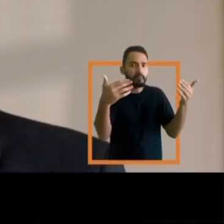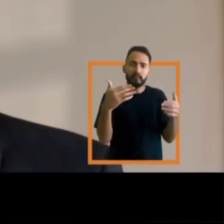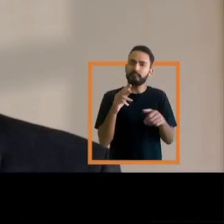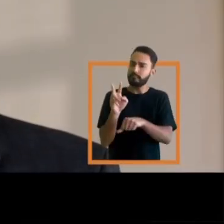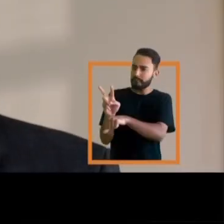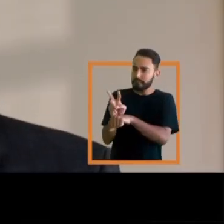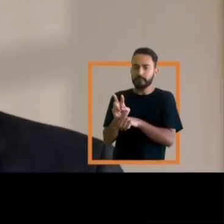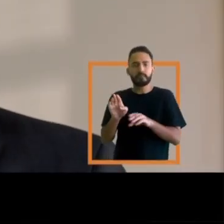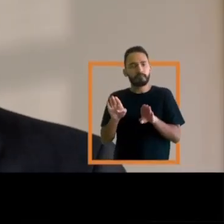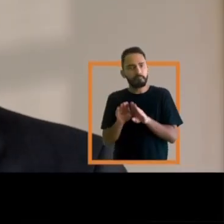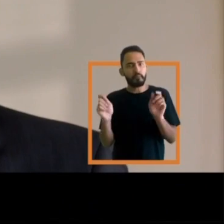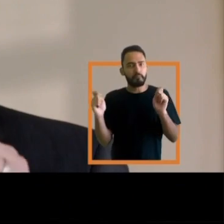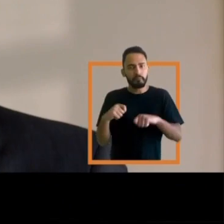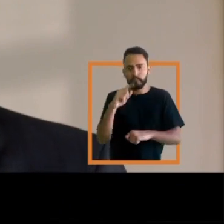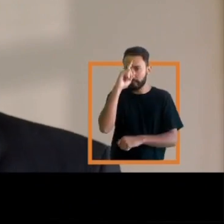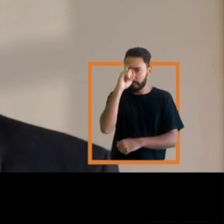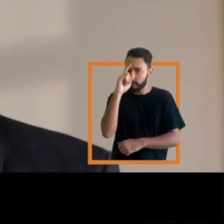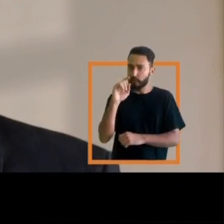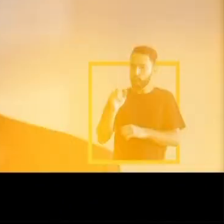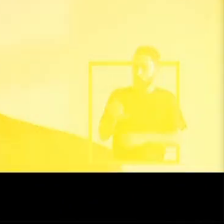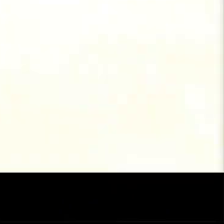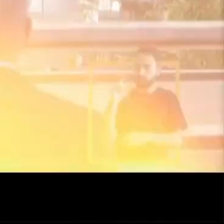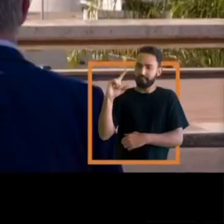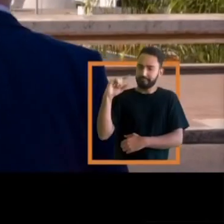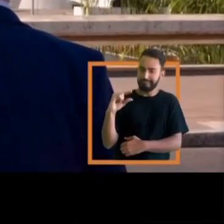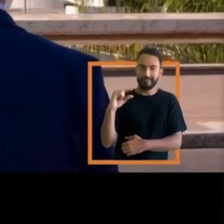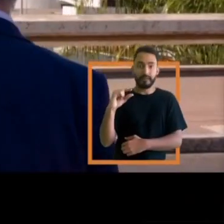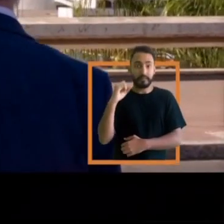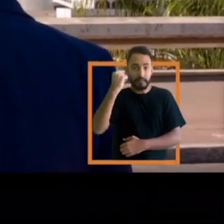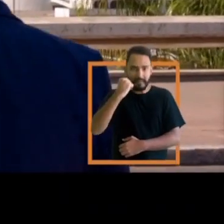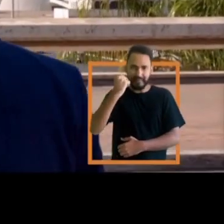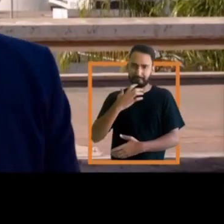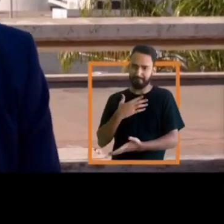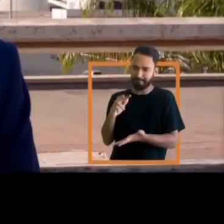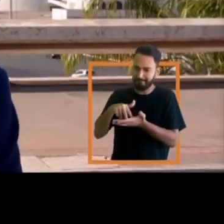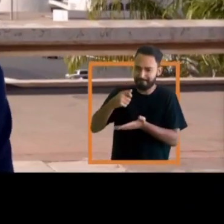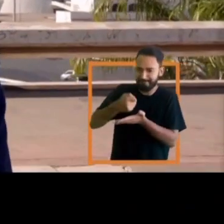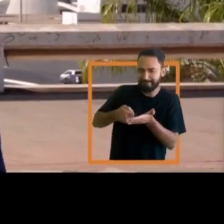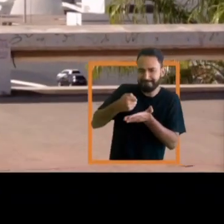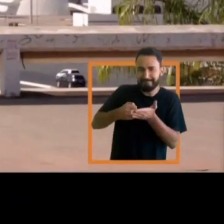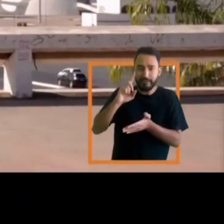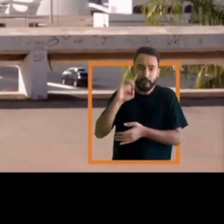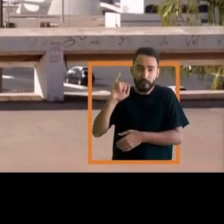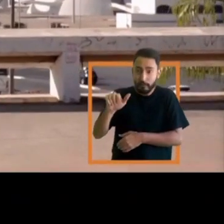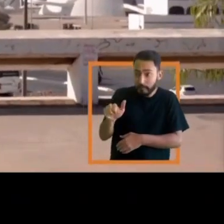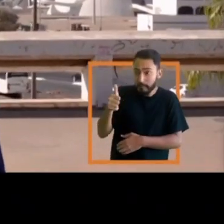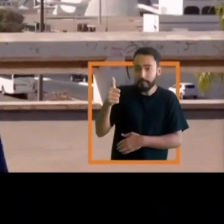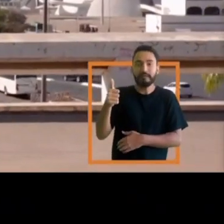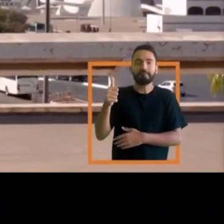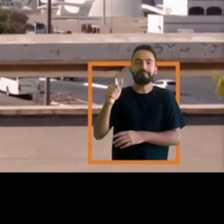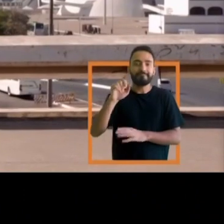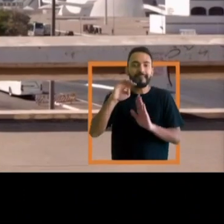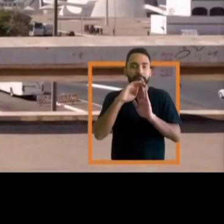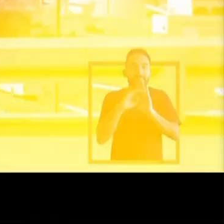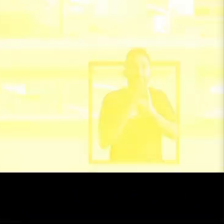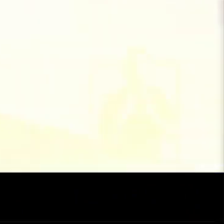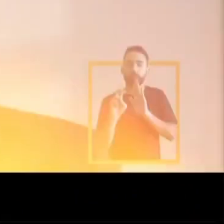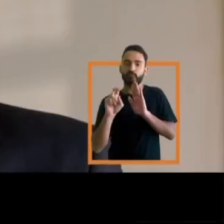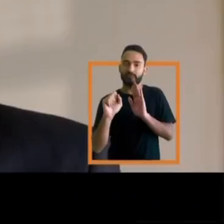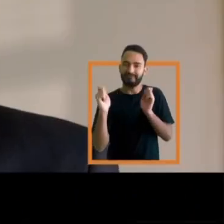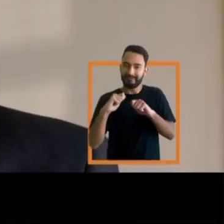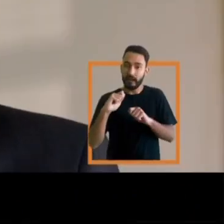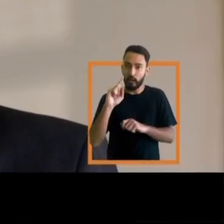empreste para certas casas com juros subsidiados. No Senado, eu vou batalhar desde o primeiro dia pela correção da tabela do SUS.